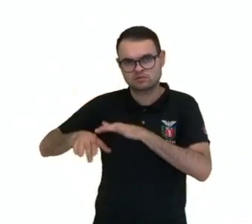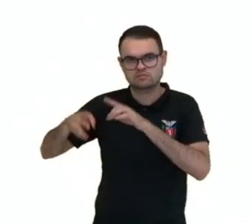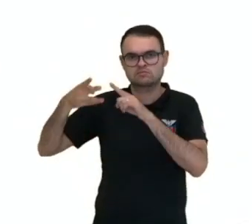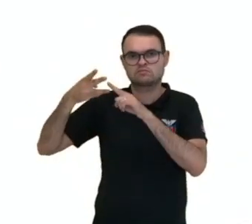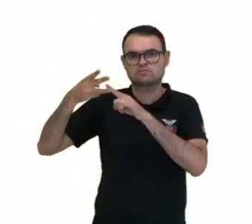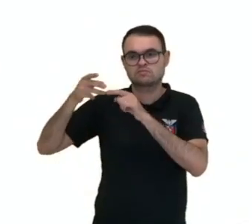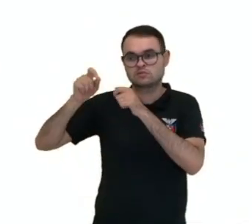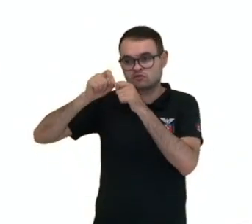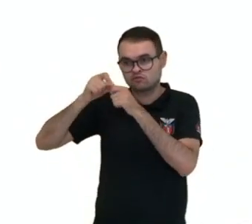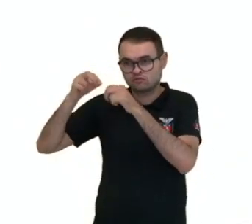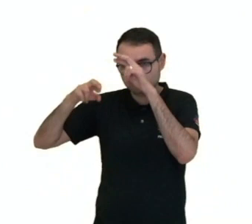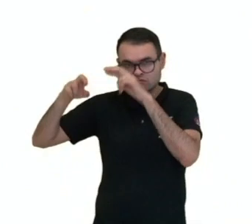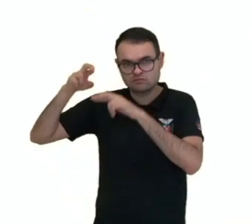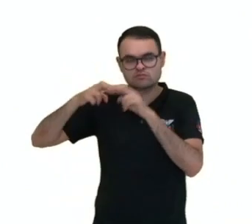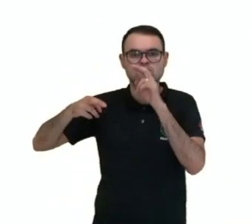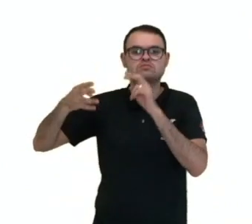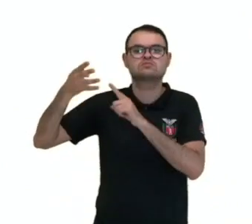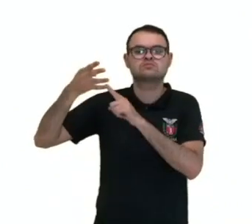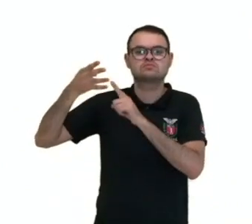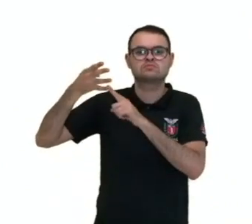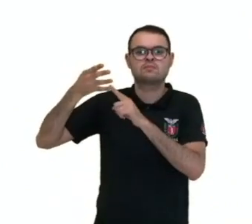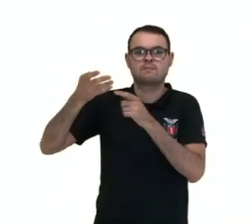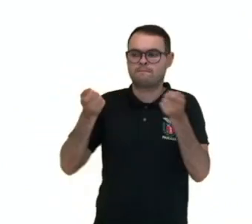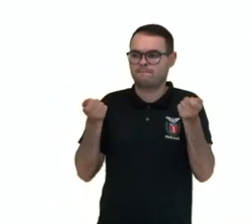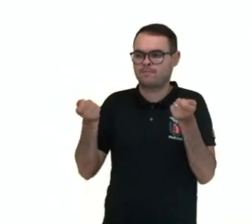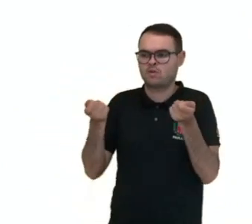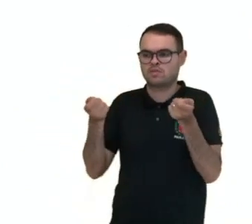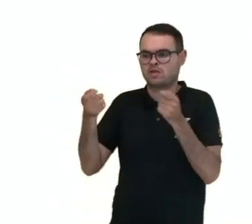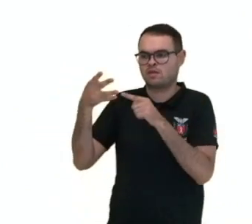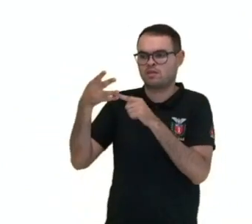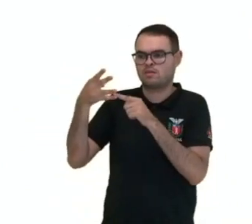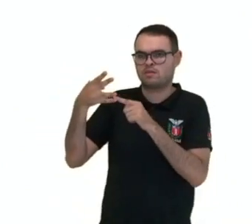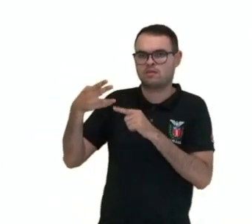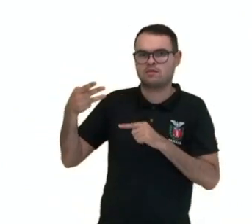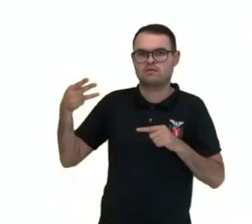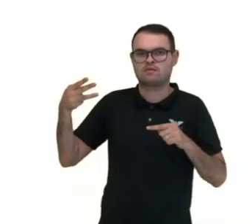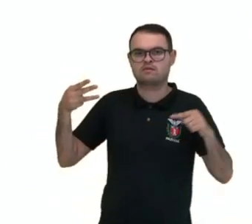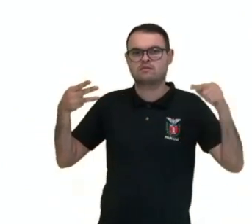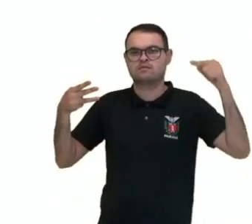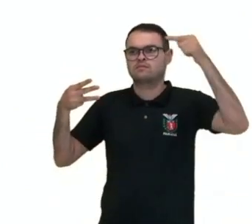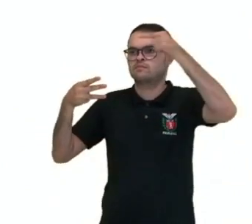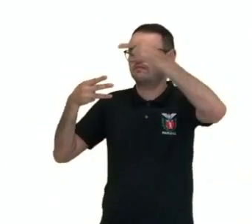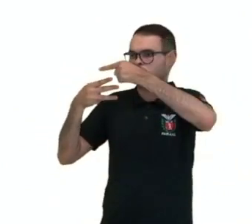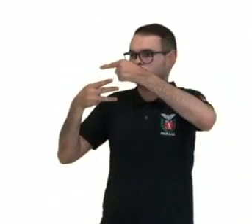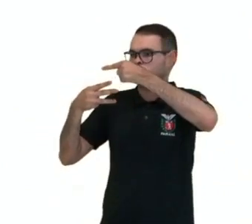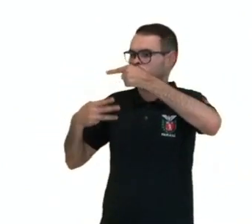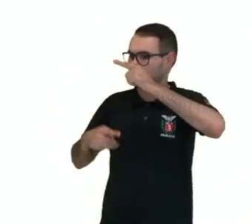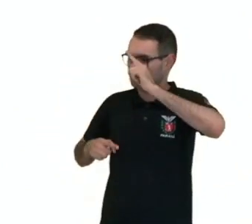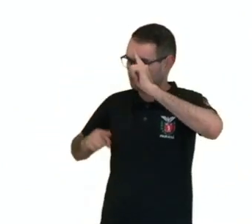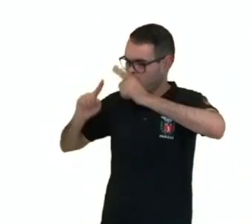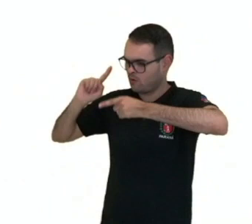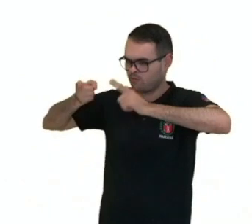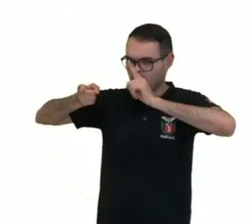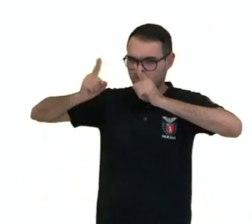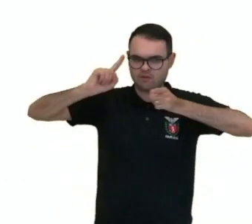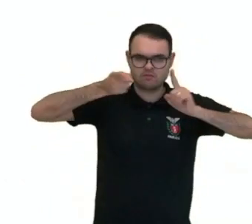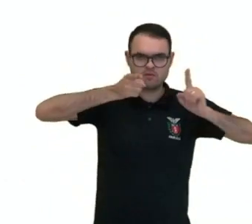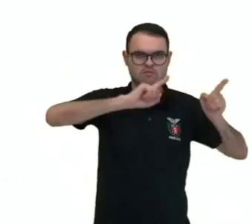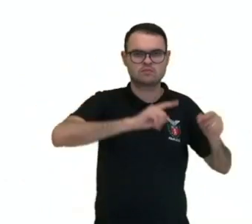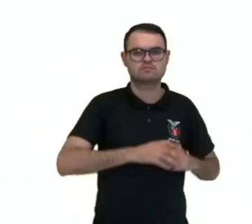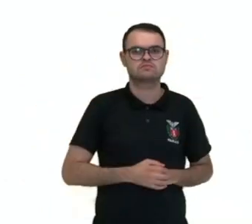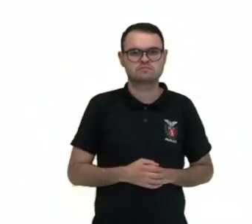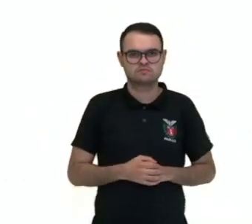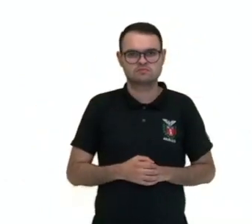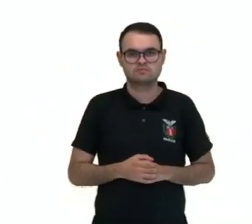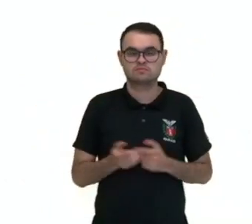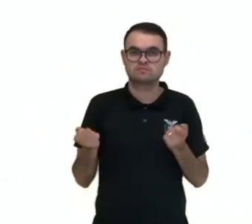poder executivo e o poder moderador, que se encontrava acima de todos, sendo o poder pessoal do imperador e que